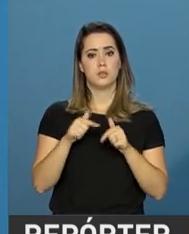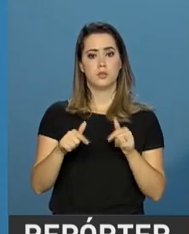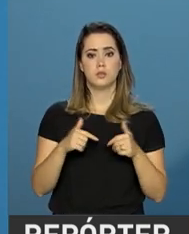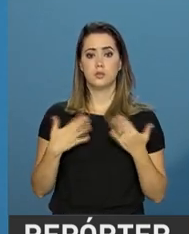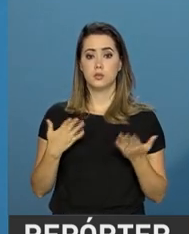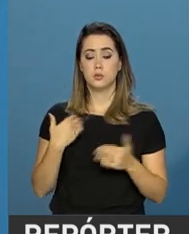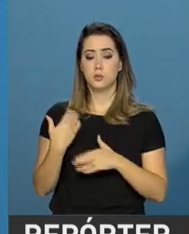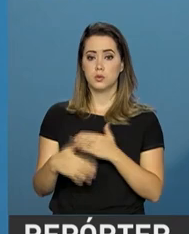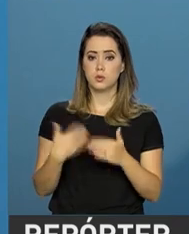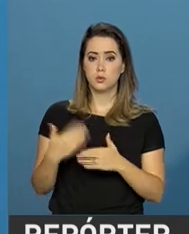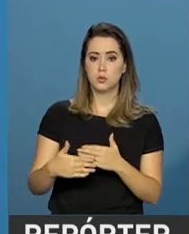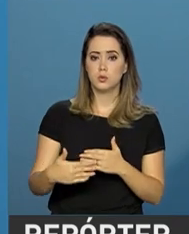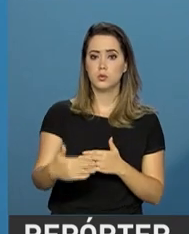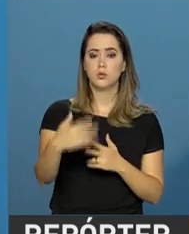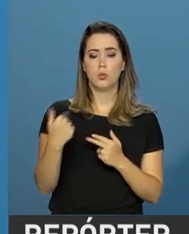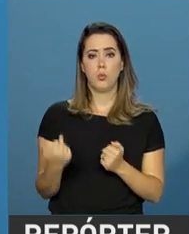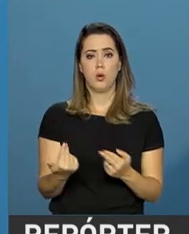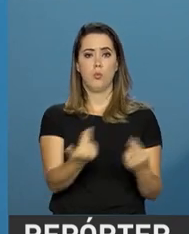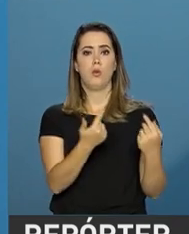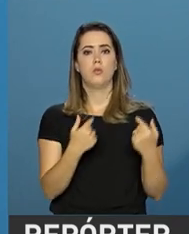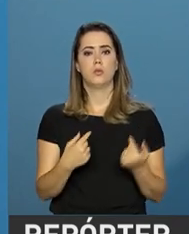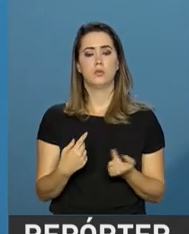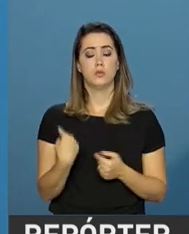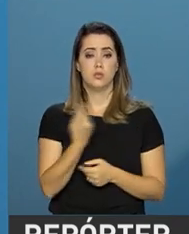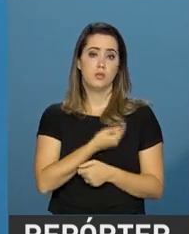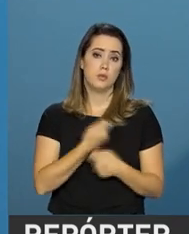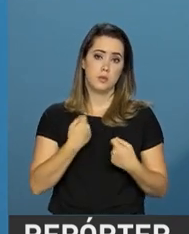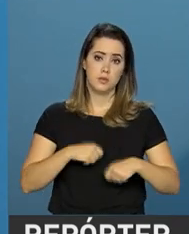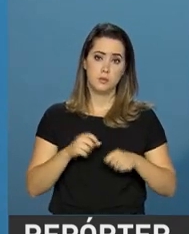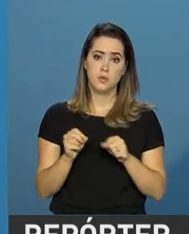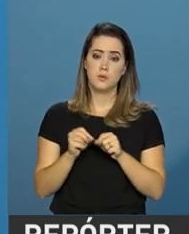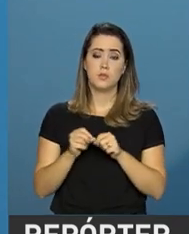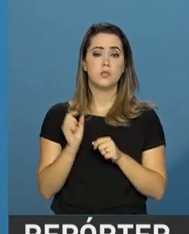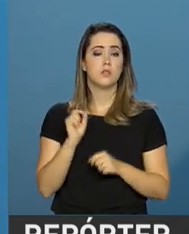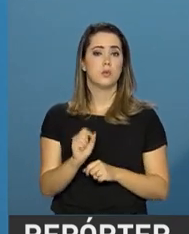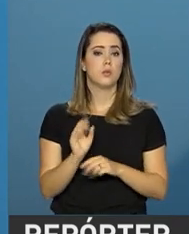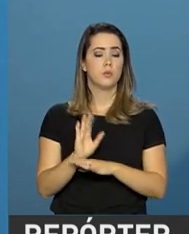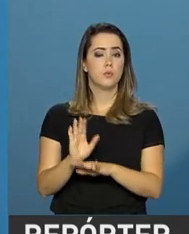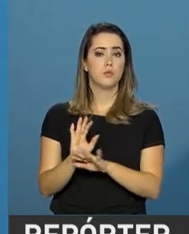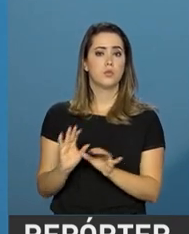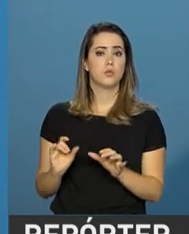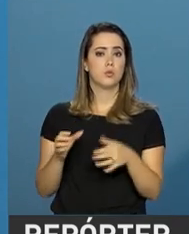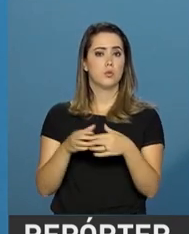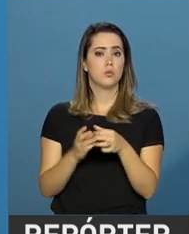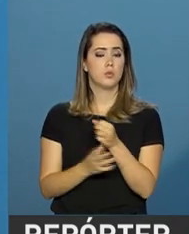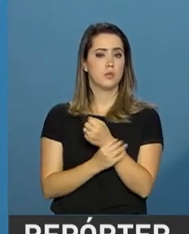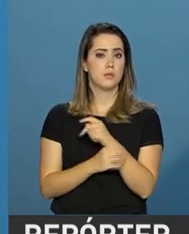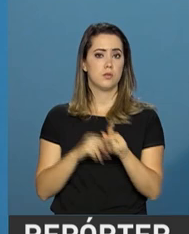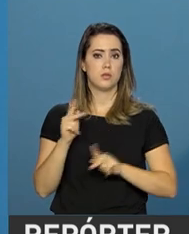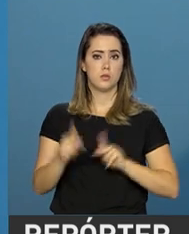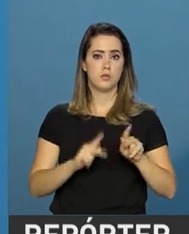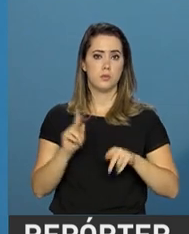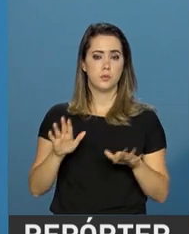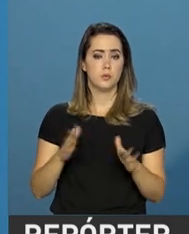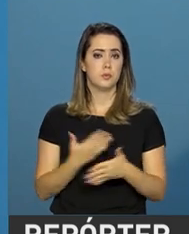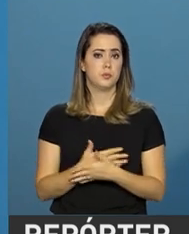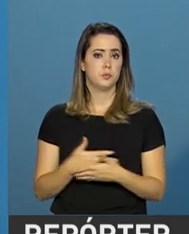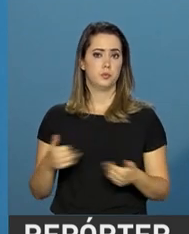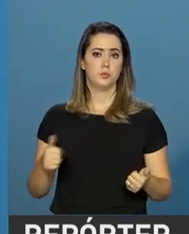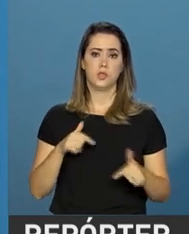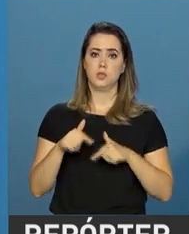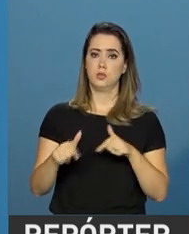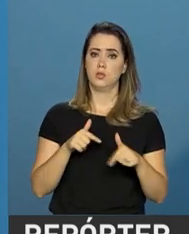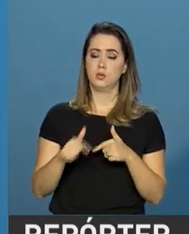vão continuar nos mesmos moldes. O que nós vamos tentar fazer é colaborar junto com a segurança pública para otimizar o